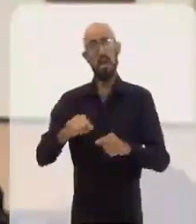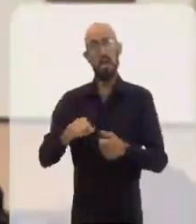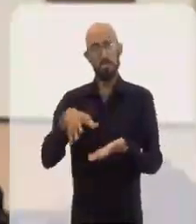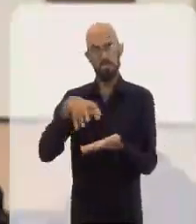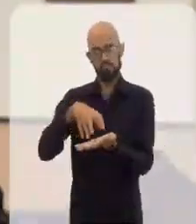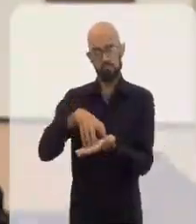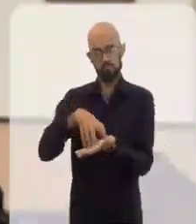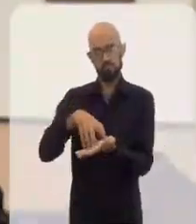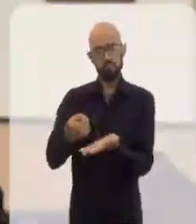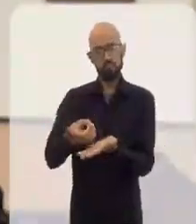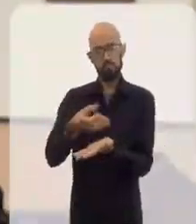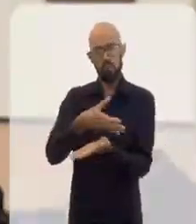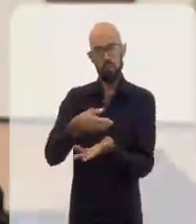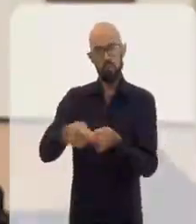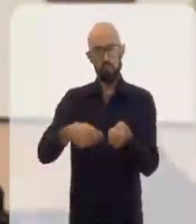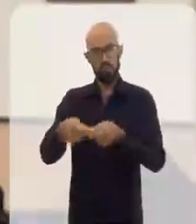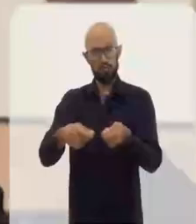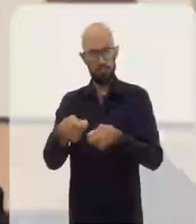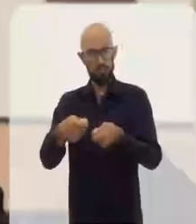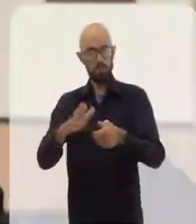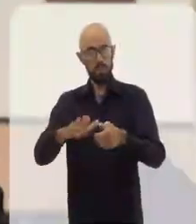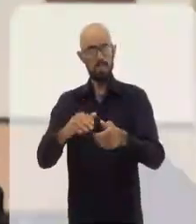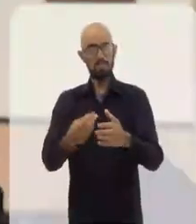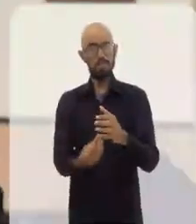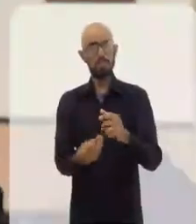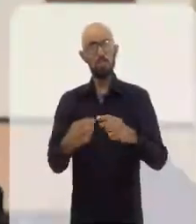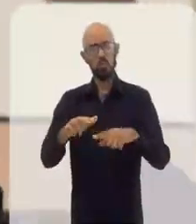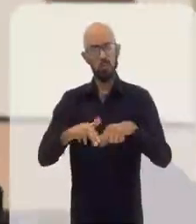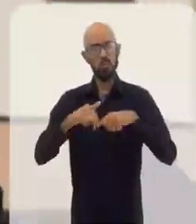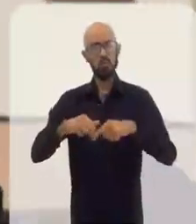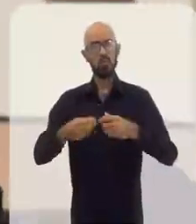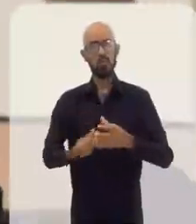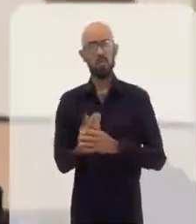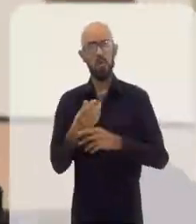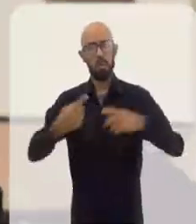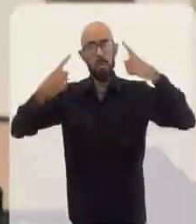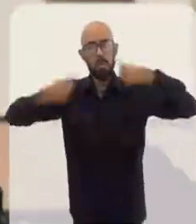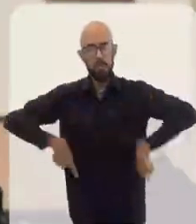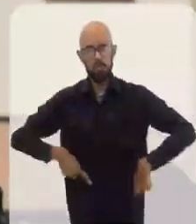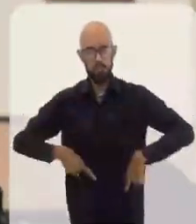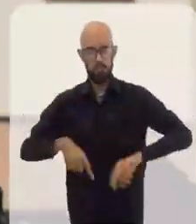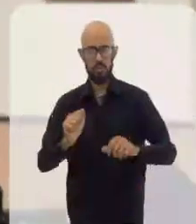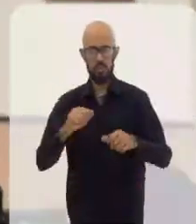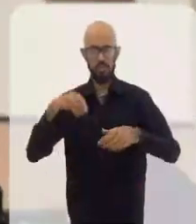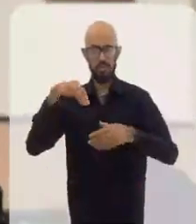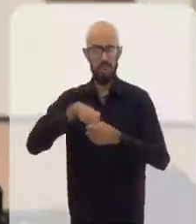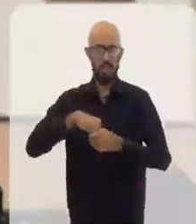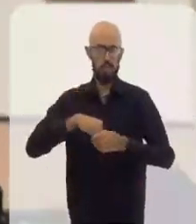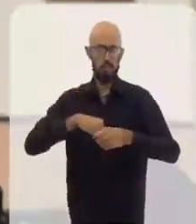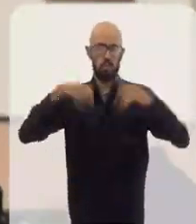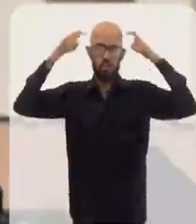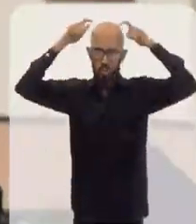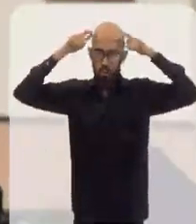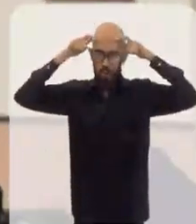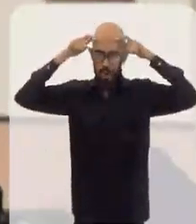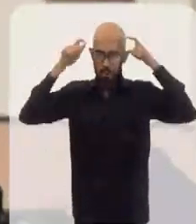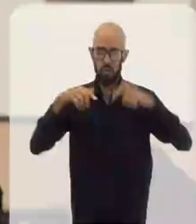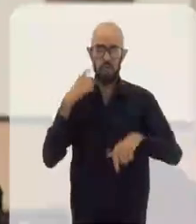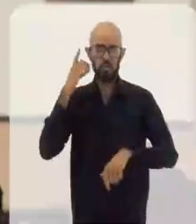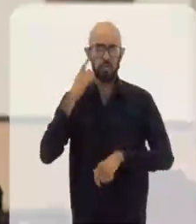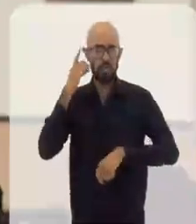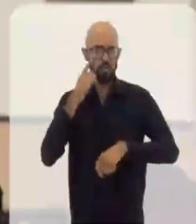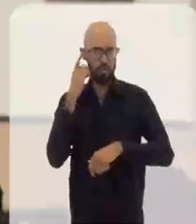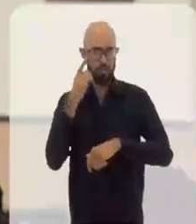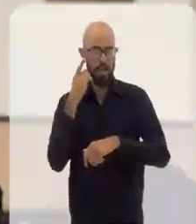um núcleo novo aqui. E, na atividade de Laje, entraram numa disputa no Senado do